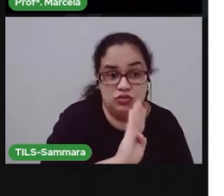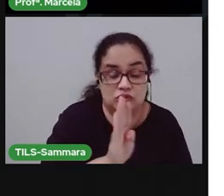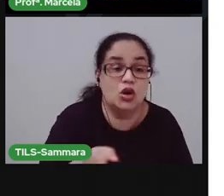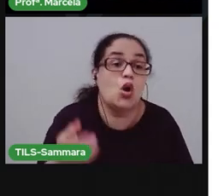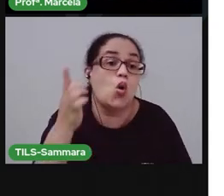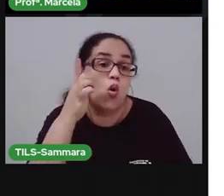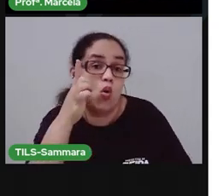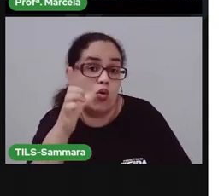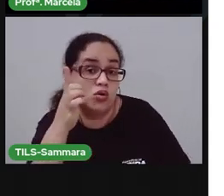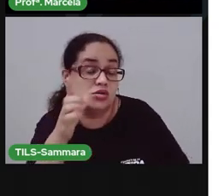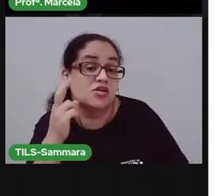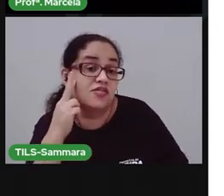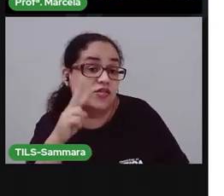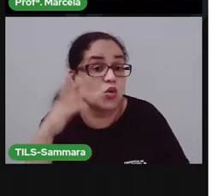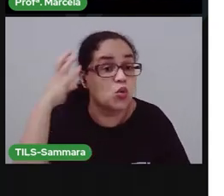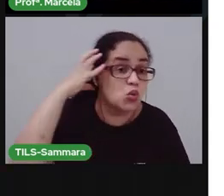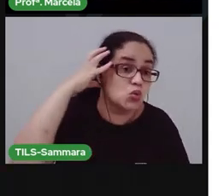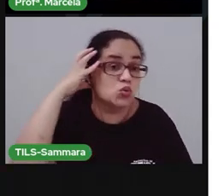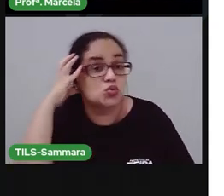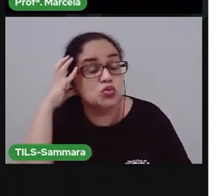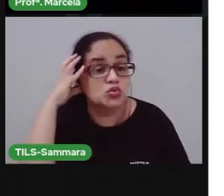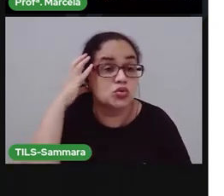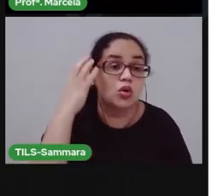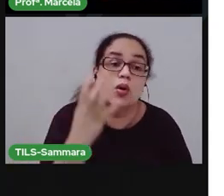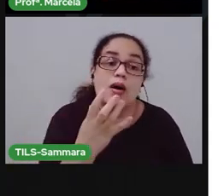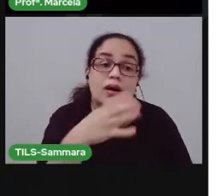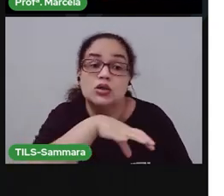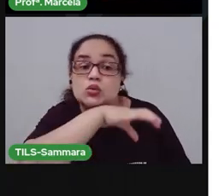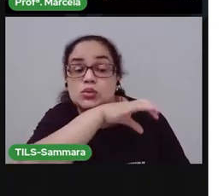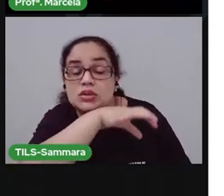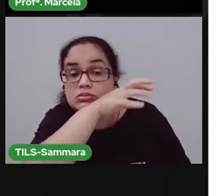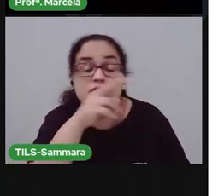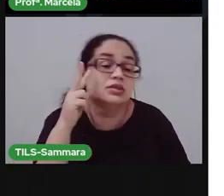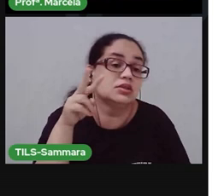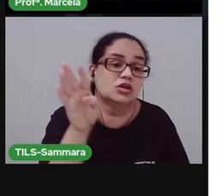Conseguiram identificar os sons dos animais que estavam ali no vídeo?